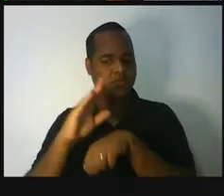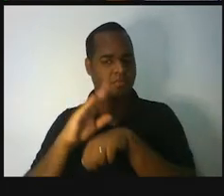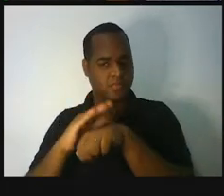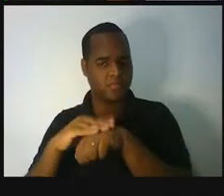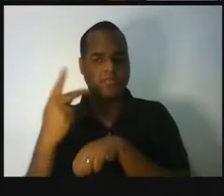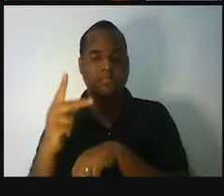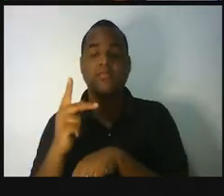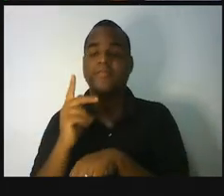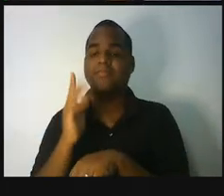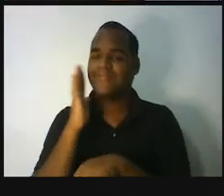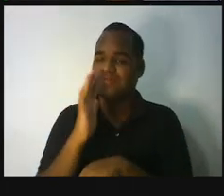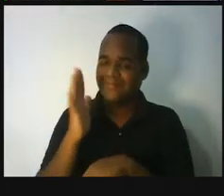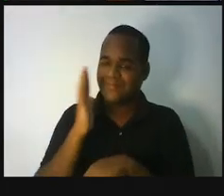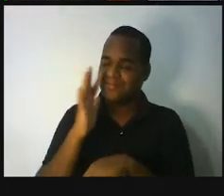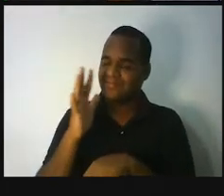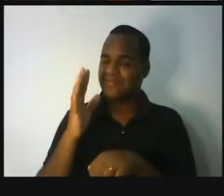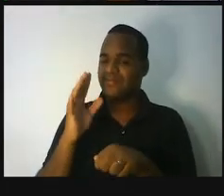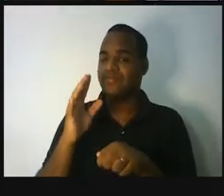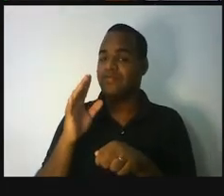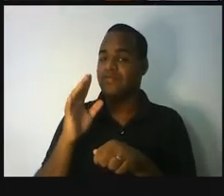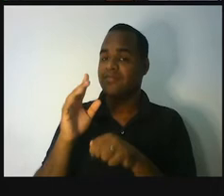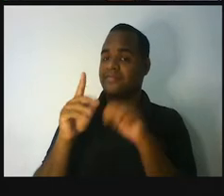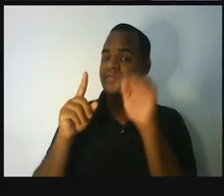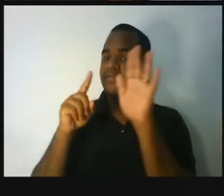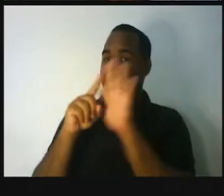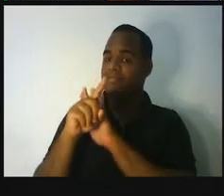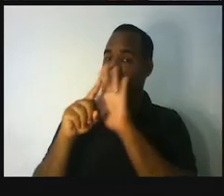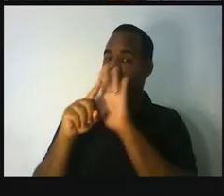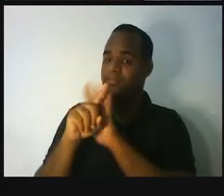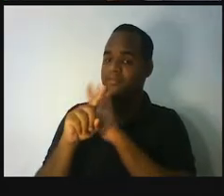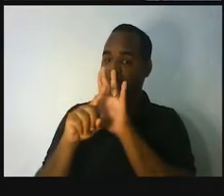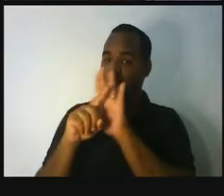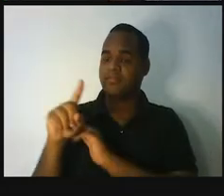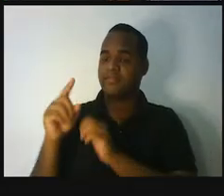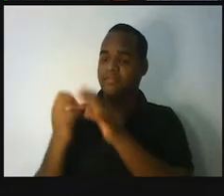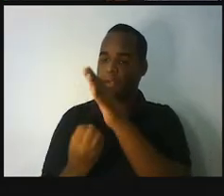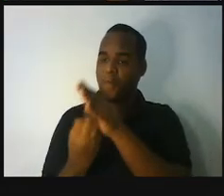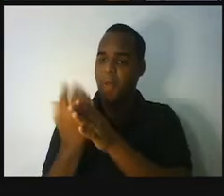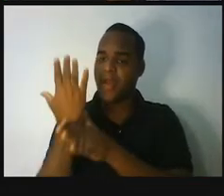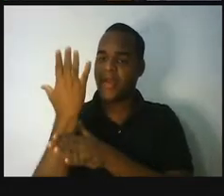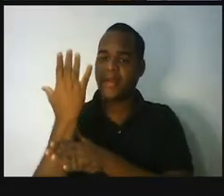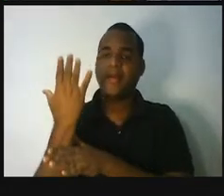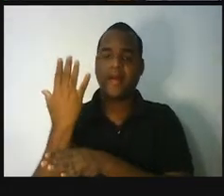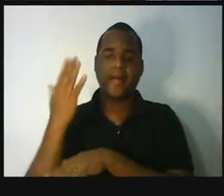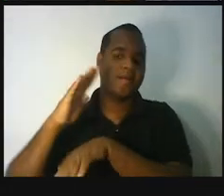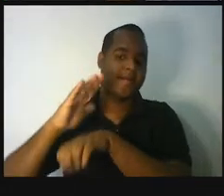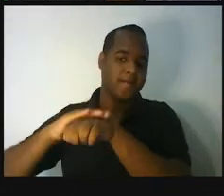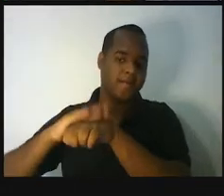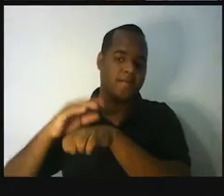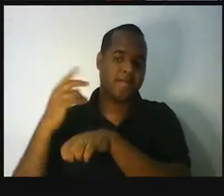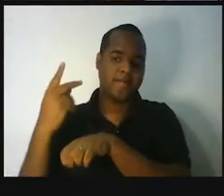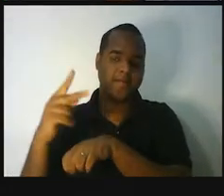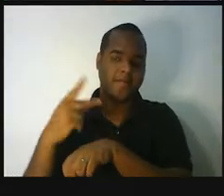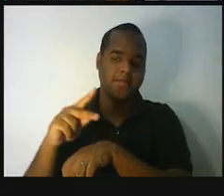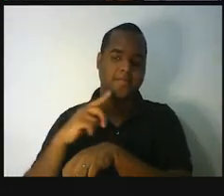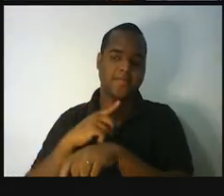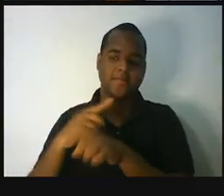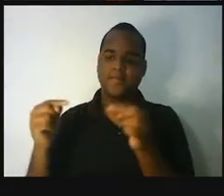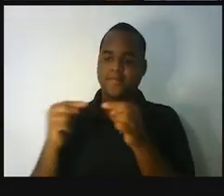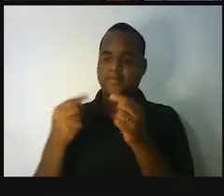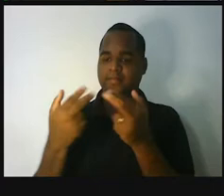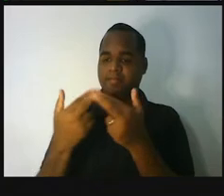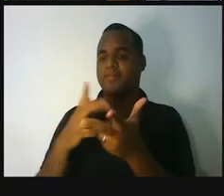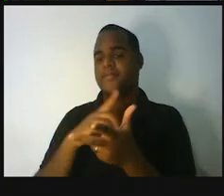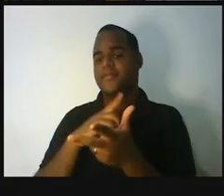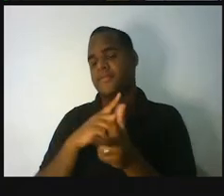é que as perguntas que forem surgindo aqui nessa aula, você vai deixando aí a sua resposta aí